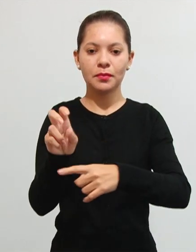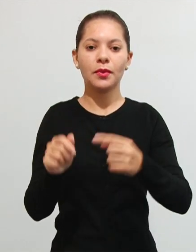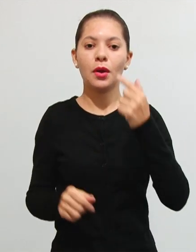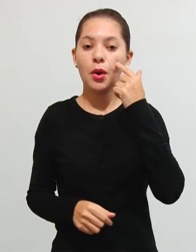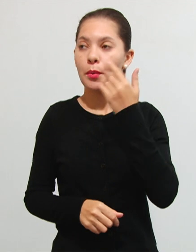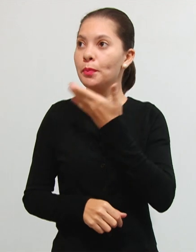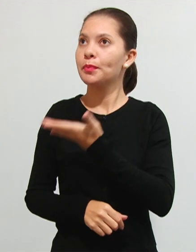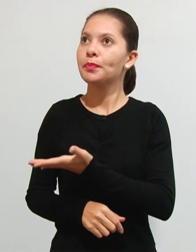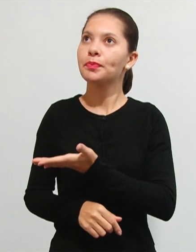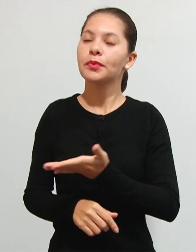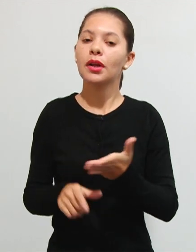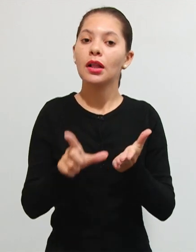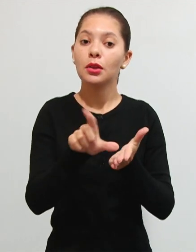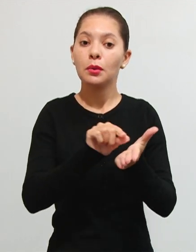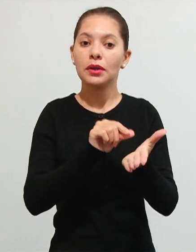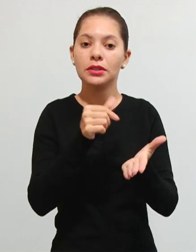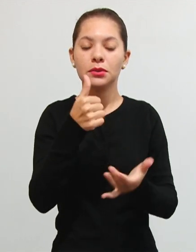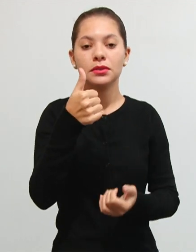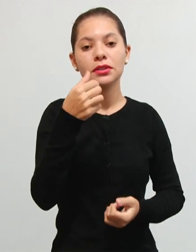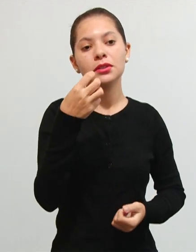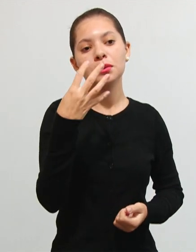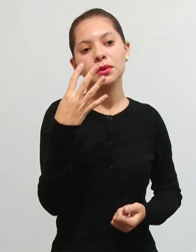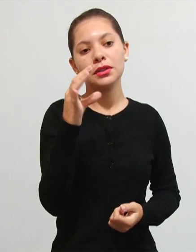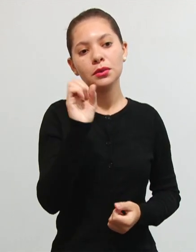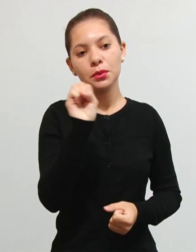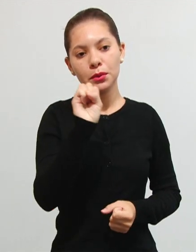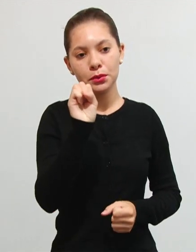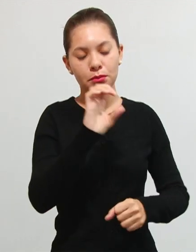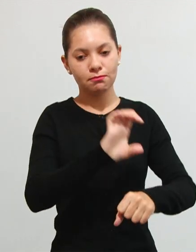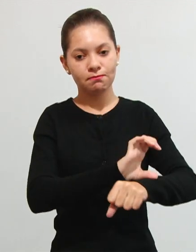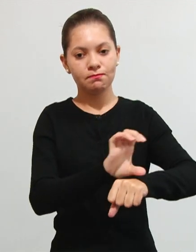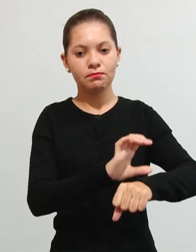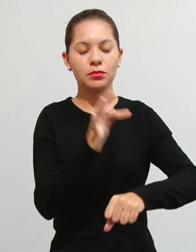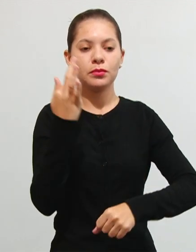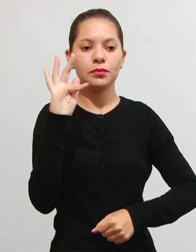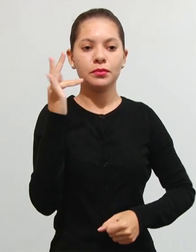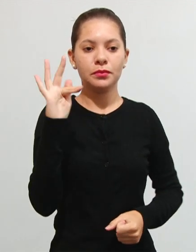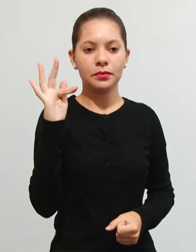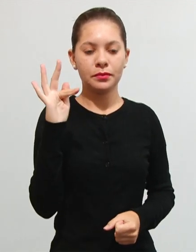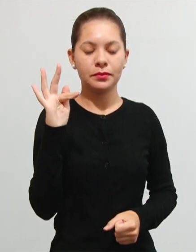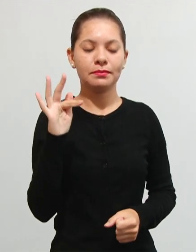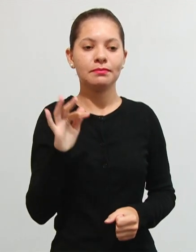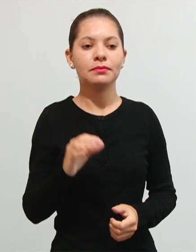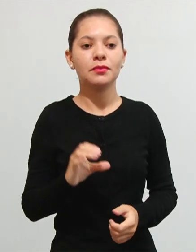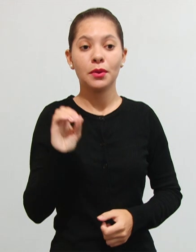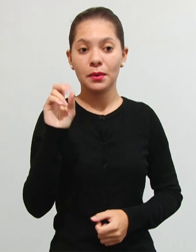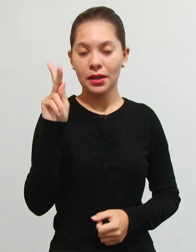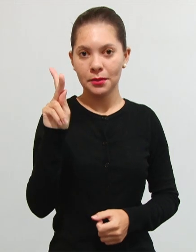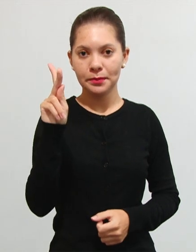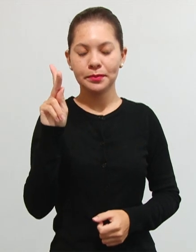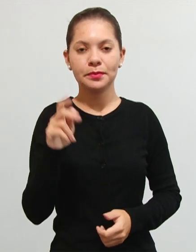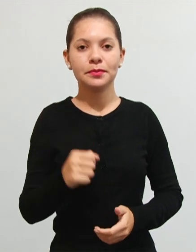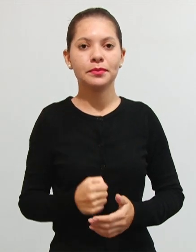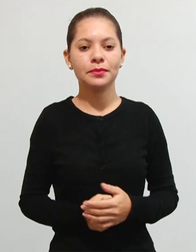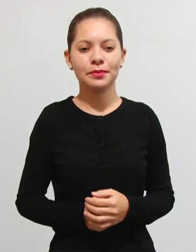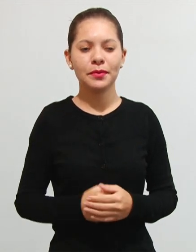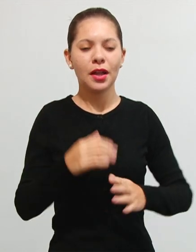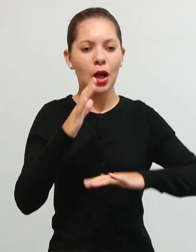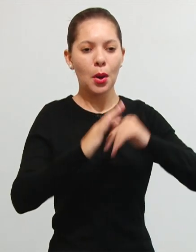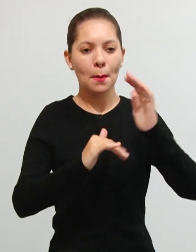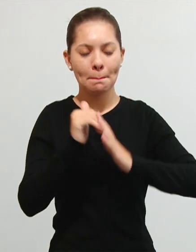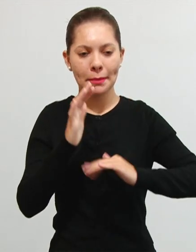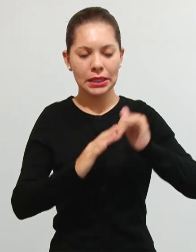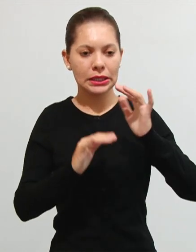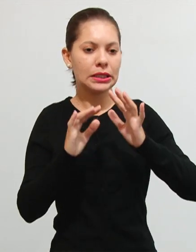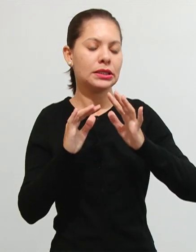eles têm previsão no artigo 148 da nossa Constituição Federal, tá? ele é de competência da